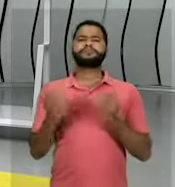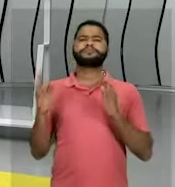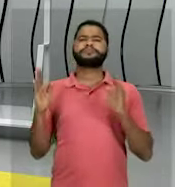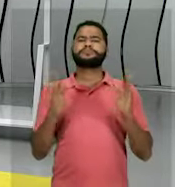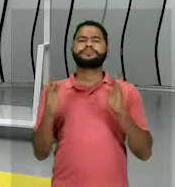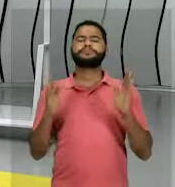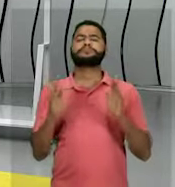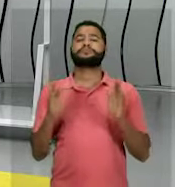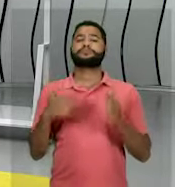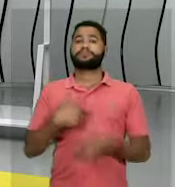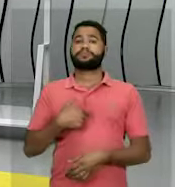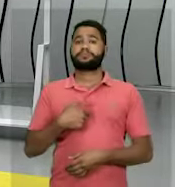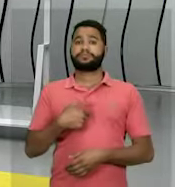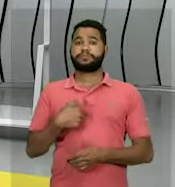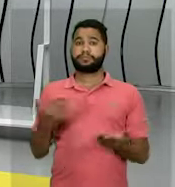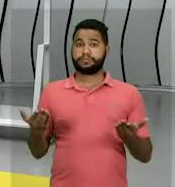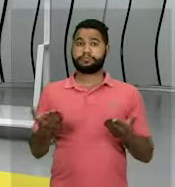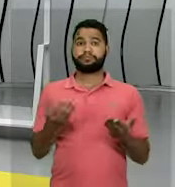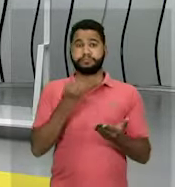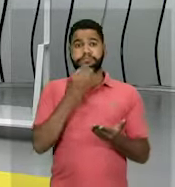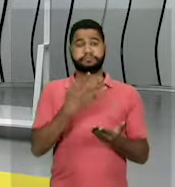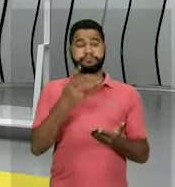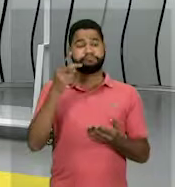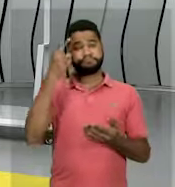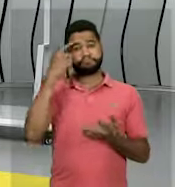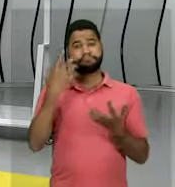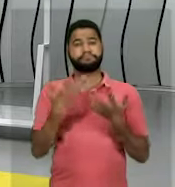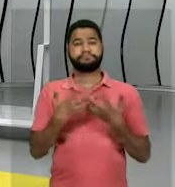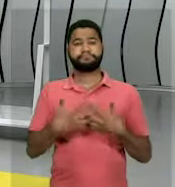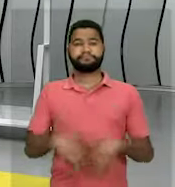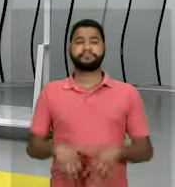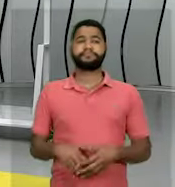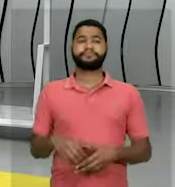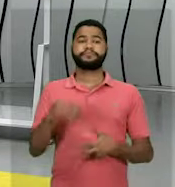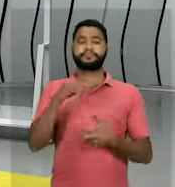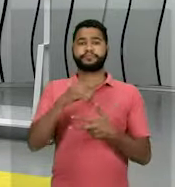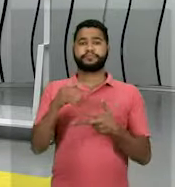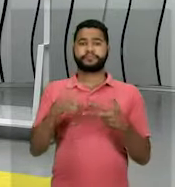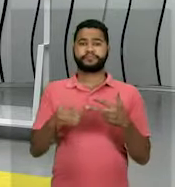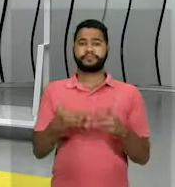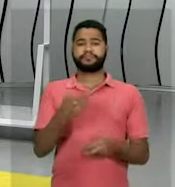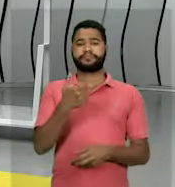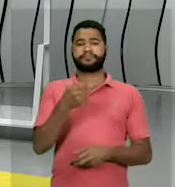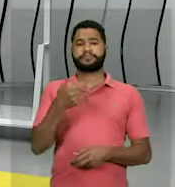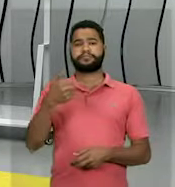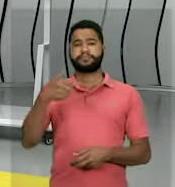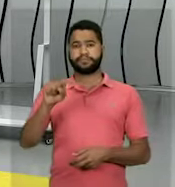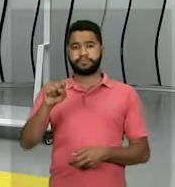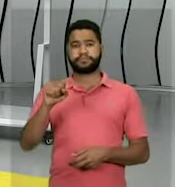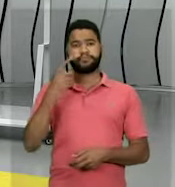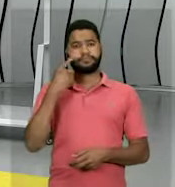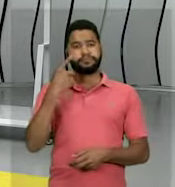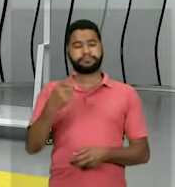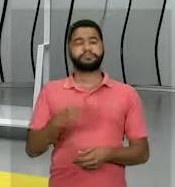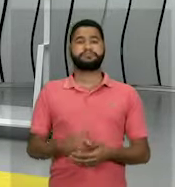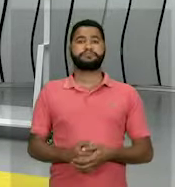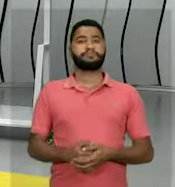que tem da era Vargas ainda na atualidade? Vale a pena refletir aí, hein? Enem 2018, né? Então, olha só,